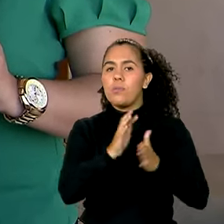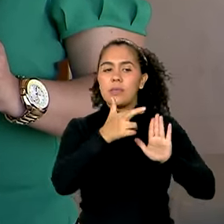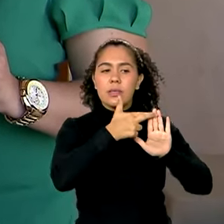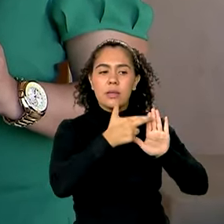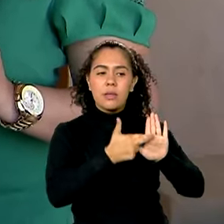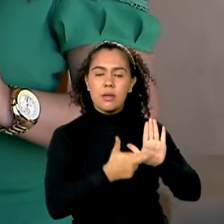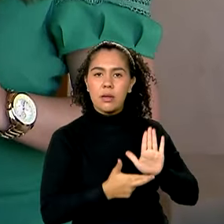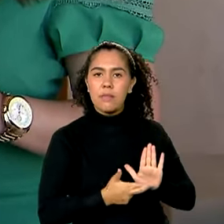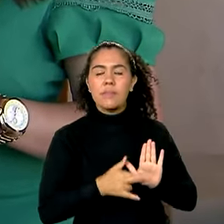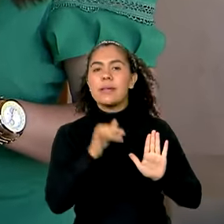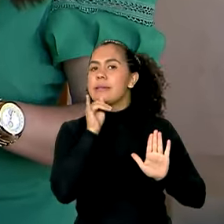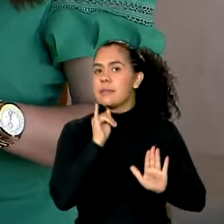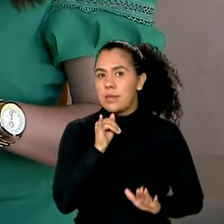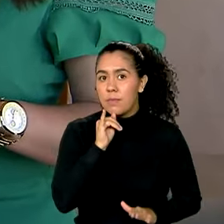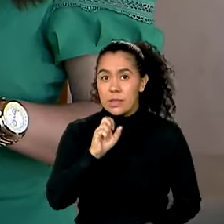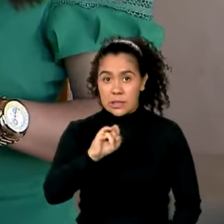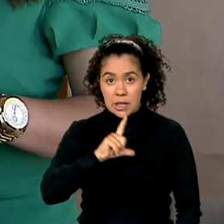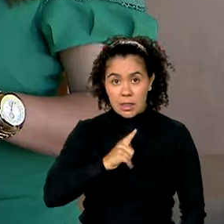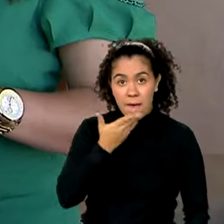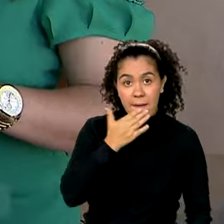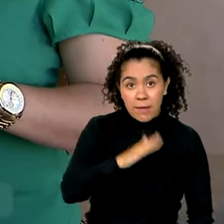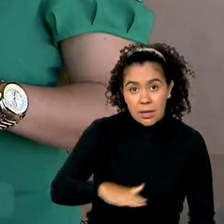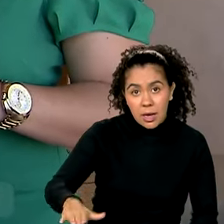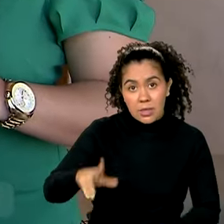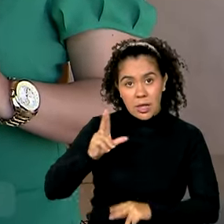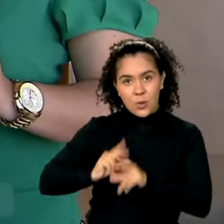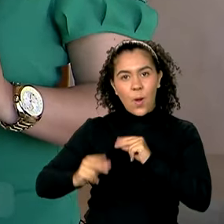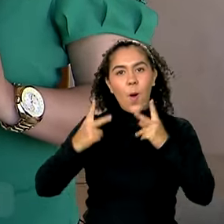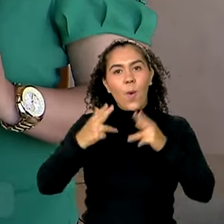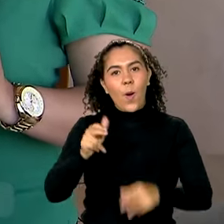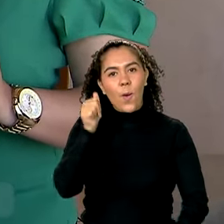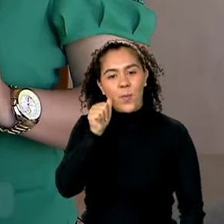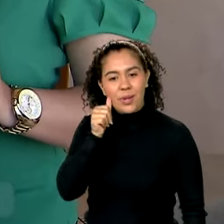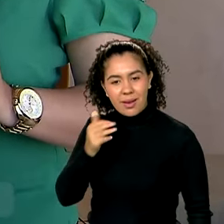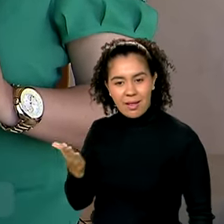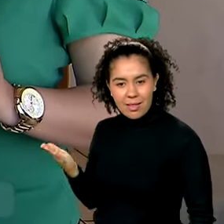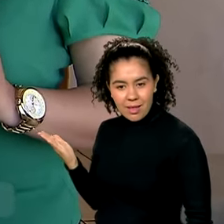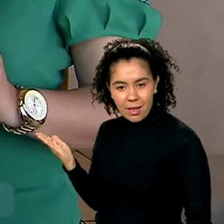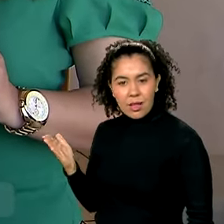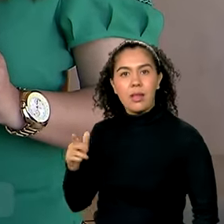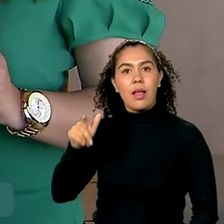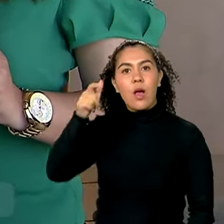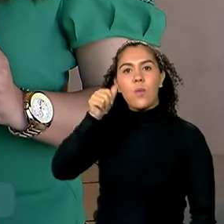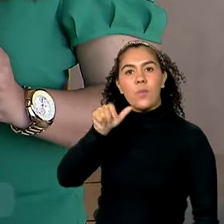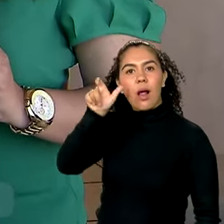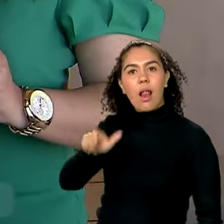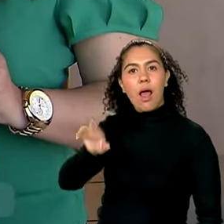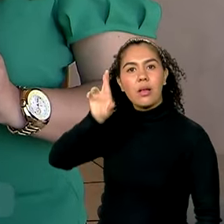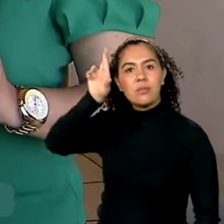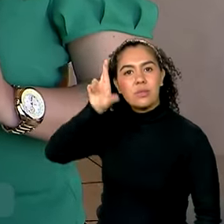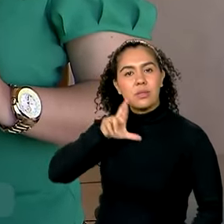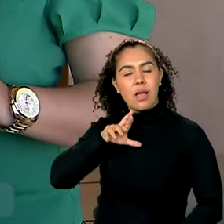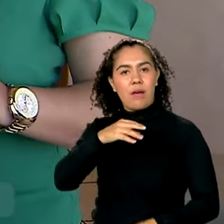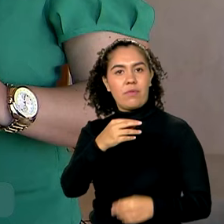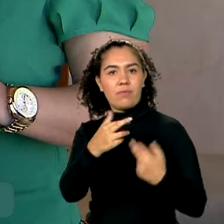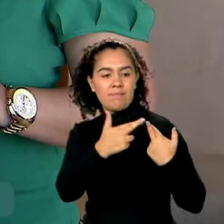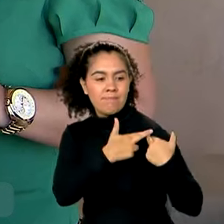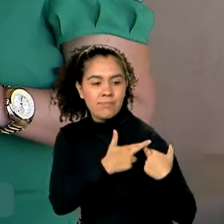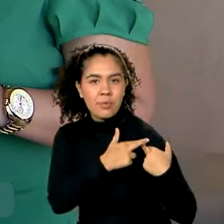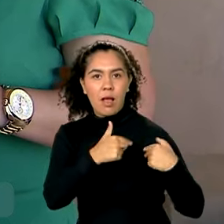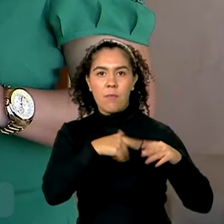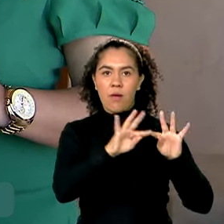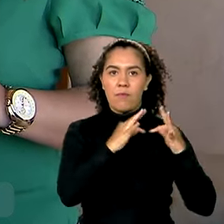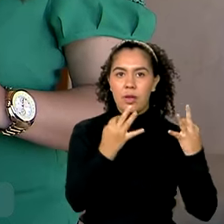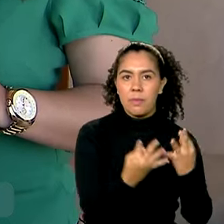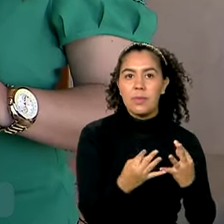por exemplo quem tem crianças e adolescentes como a Juliana mulheres que são responsáveis pelo lar famílias que tem pessoas